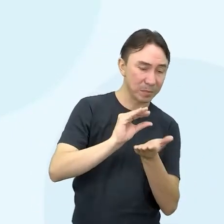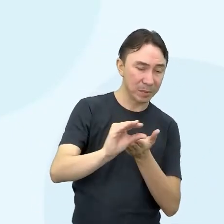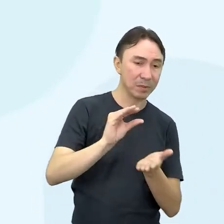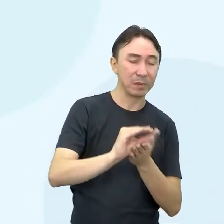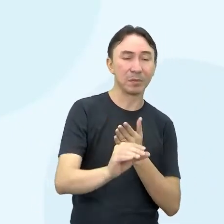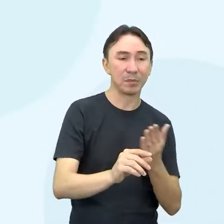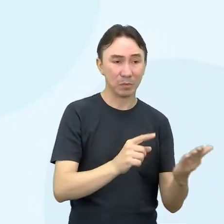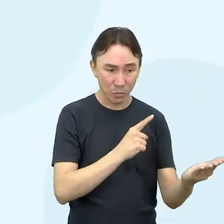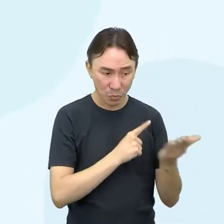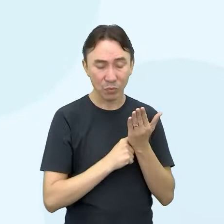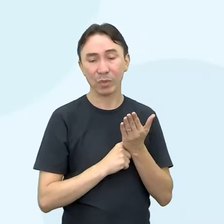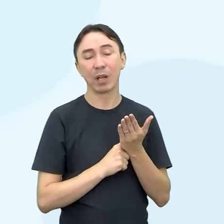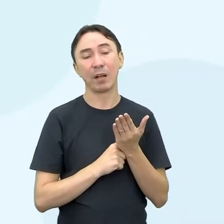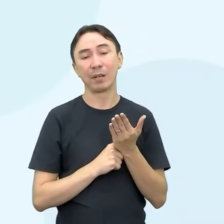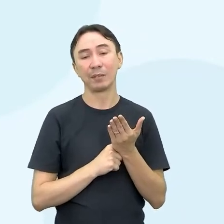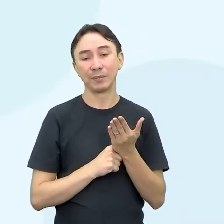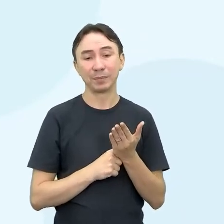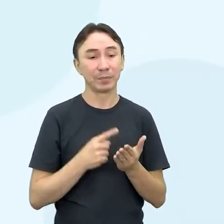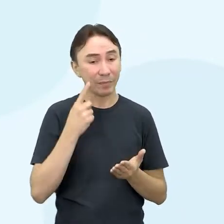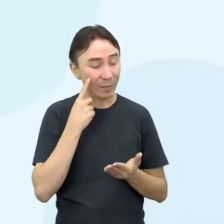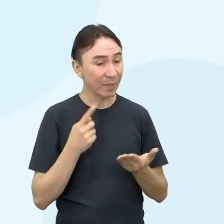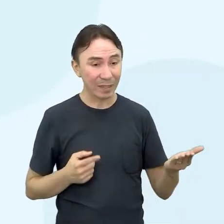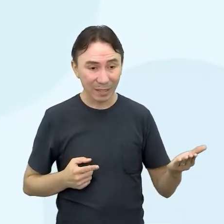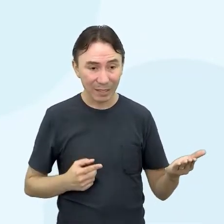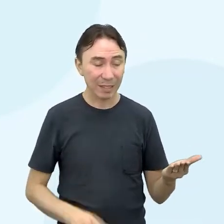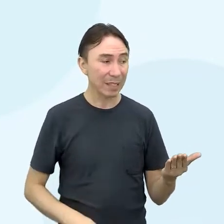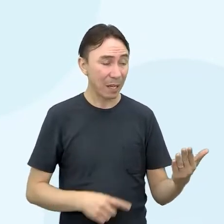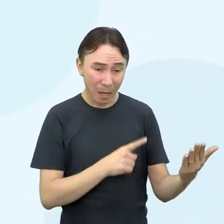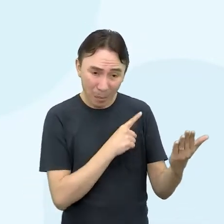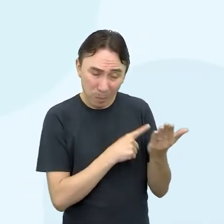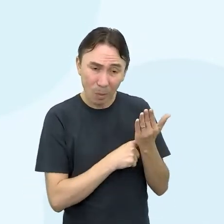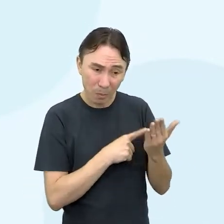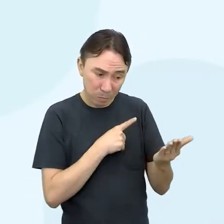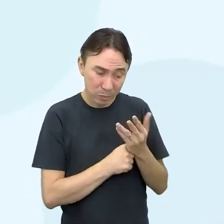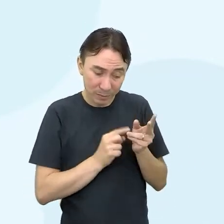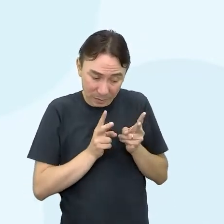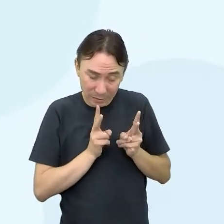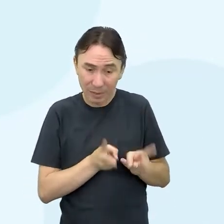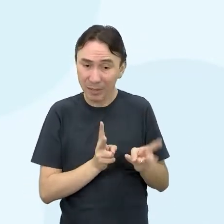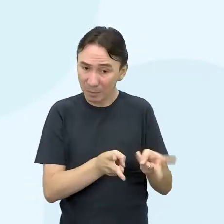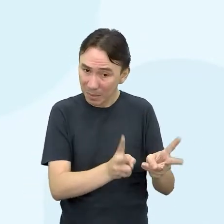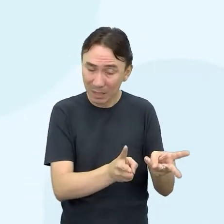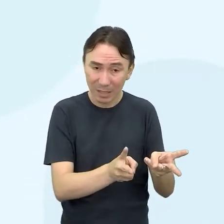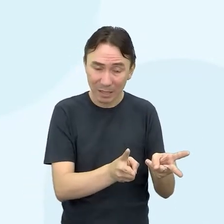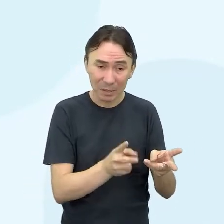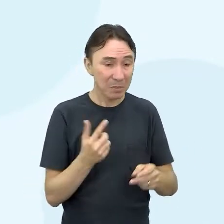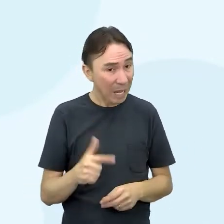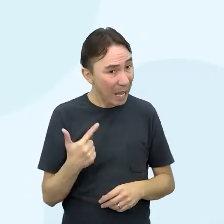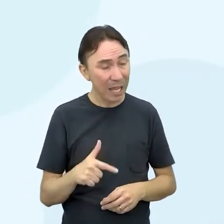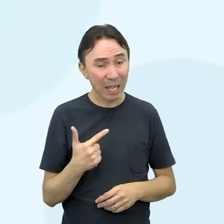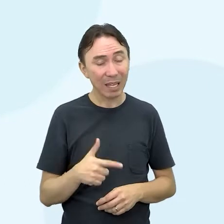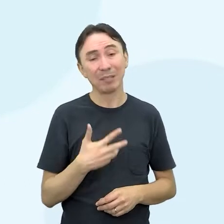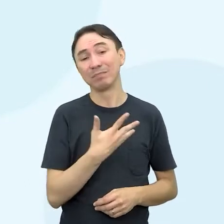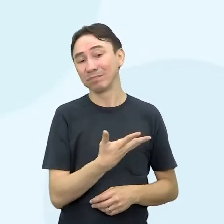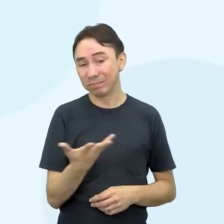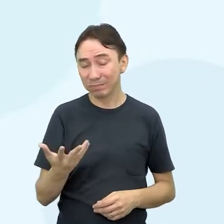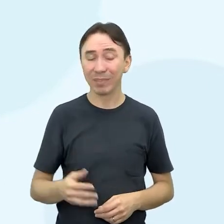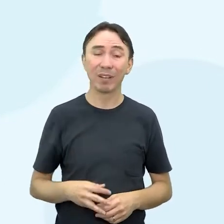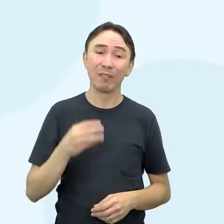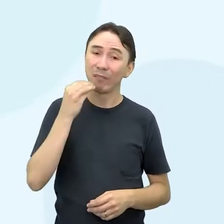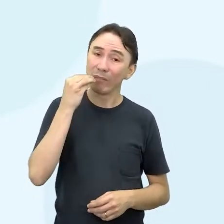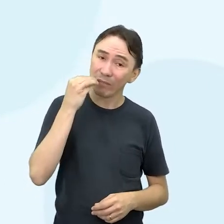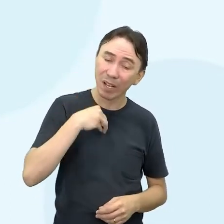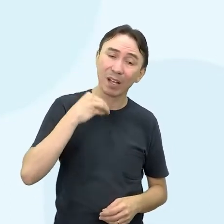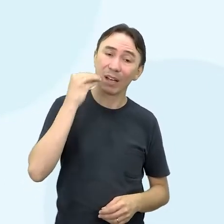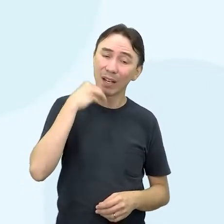Sem uma base forte de apoio contínuo que mantém a assistência social, ela é naturalmente mais frágil. Normalmente, quando nós